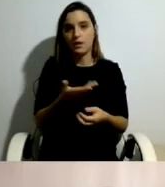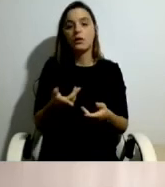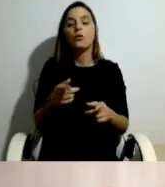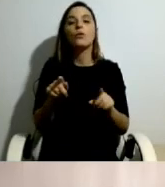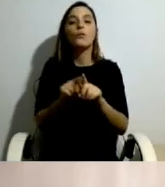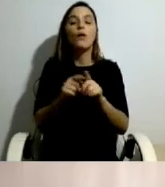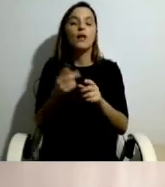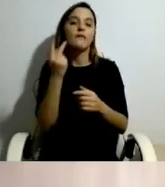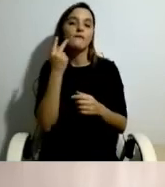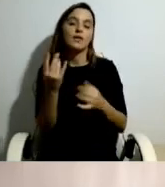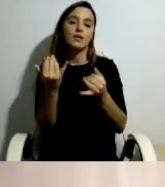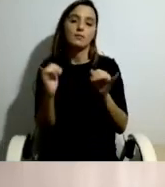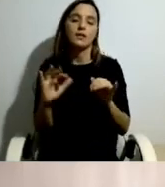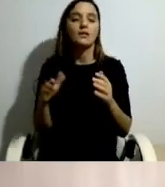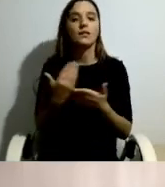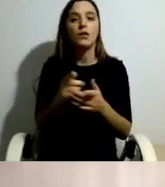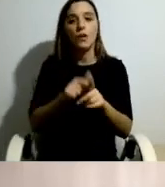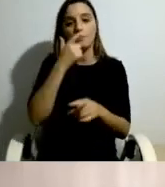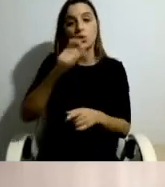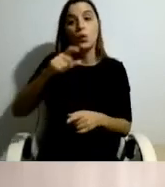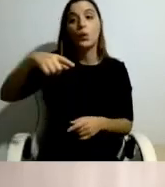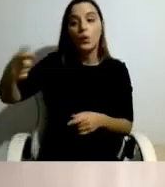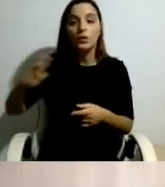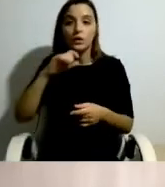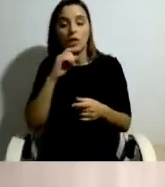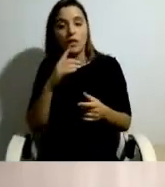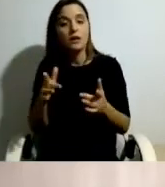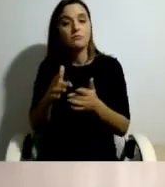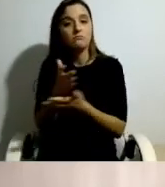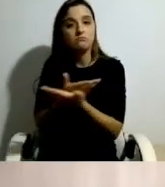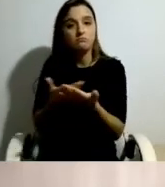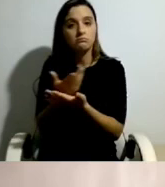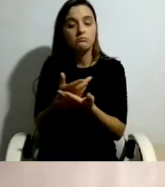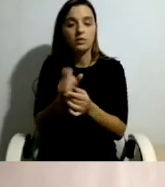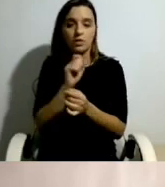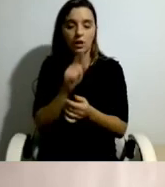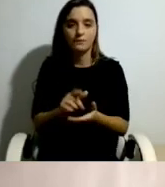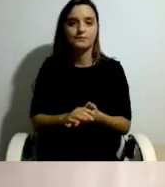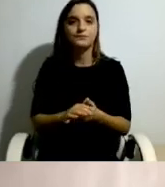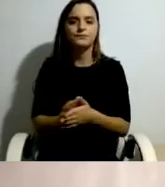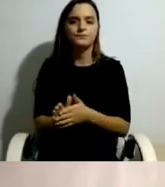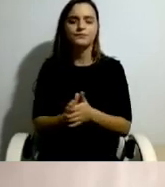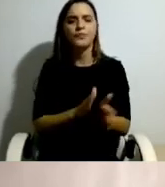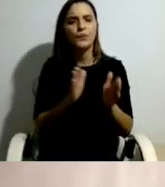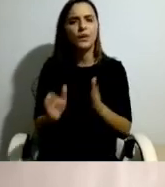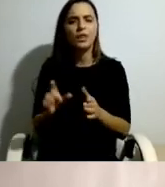pudessem socializar com os seus pares. Por outro lado, permitiu também uma autonomização,